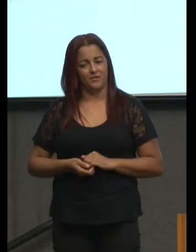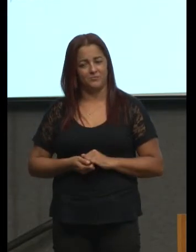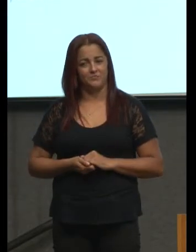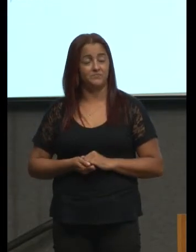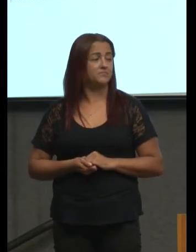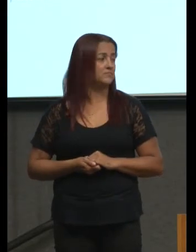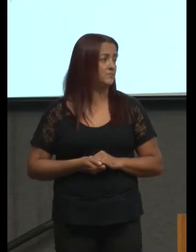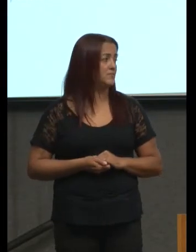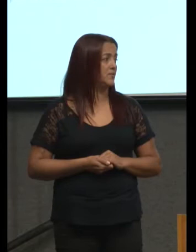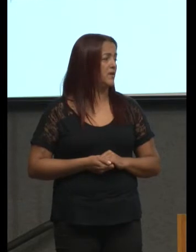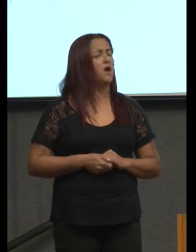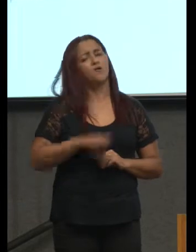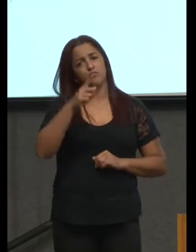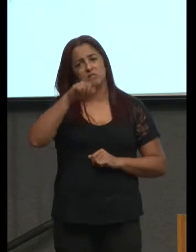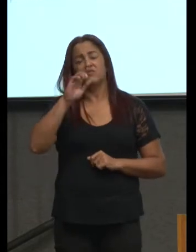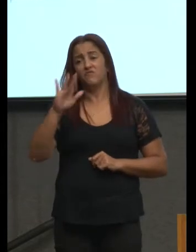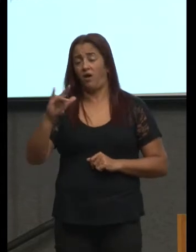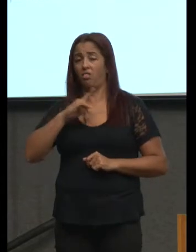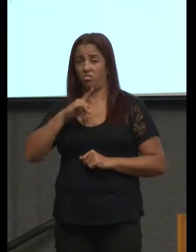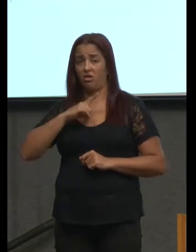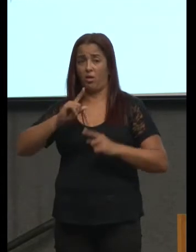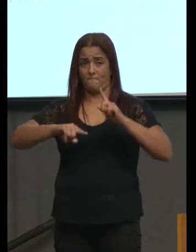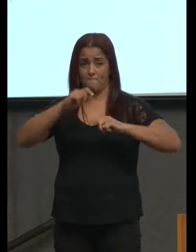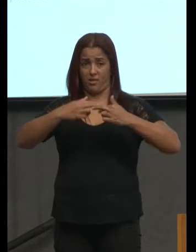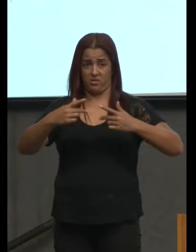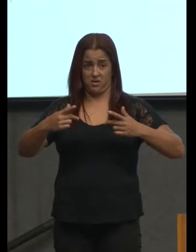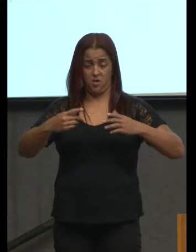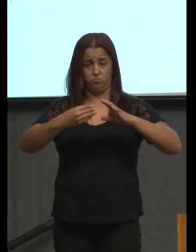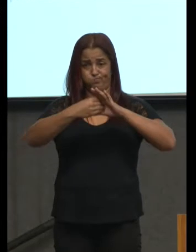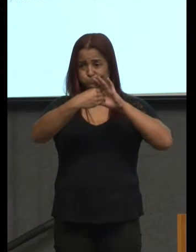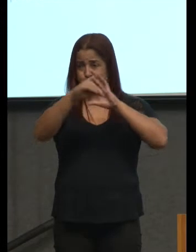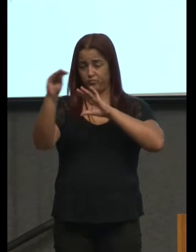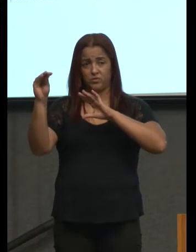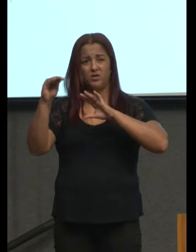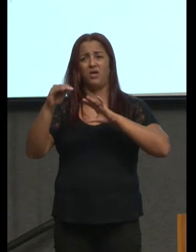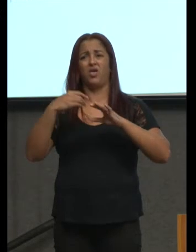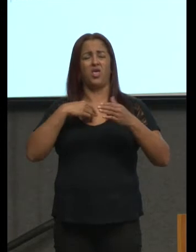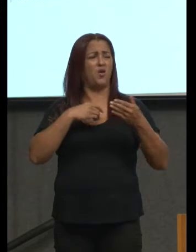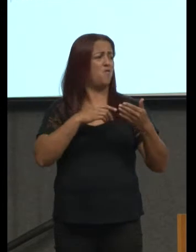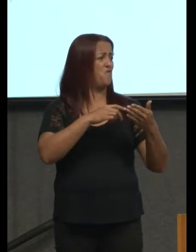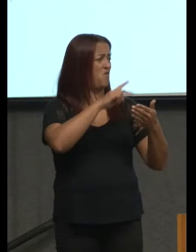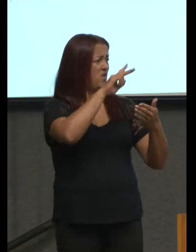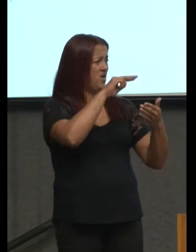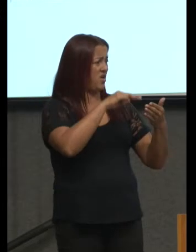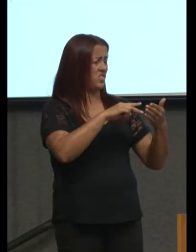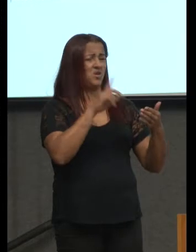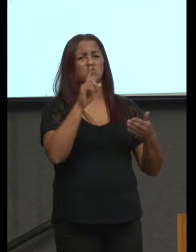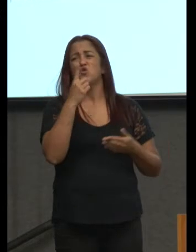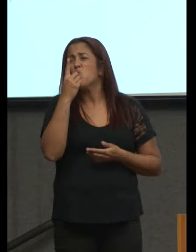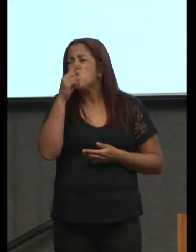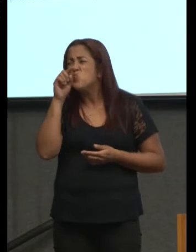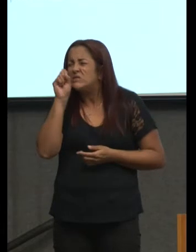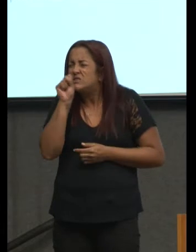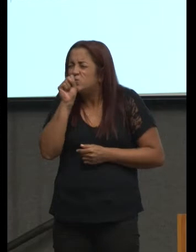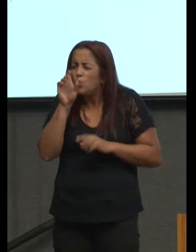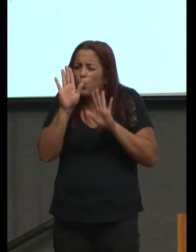vocês vão ter esse material eu eu olhei eu não vou ler eu vou só falar um segundinho